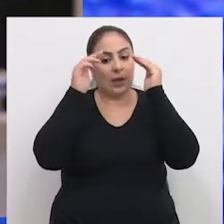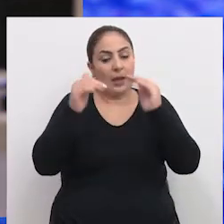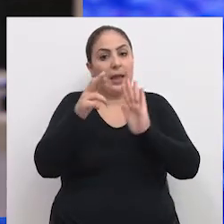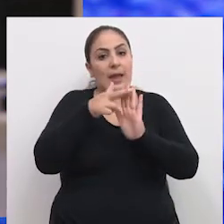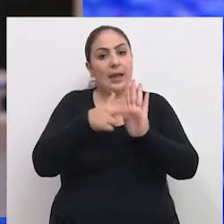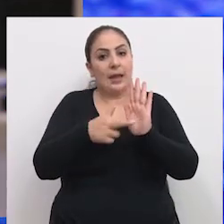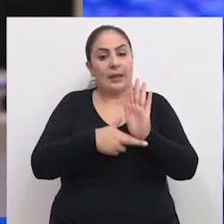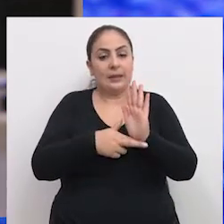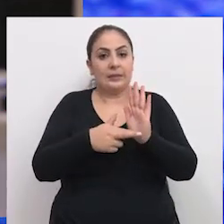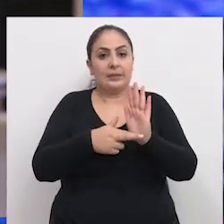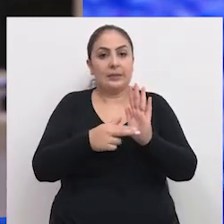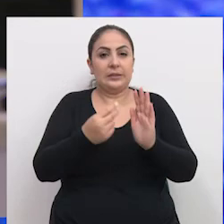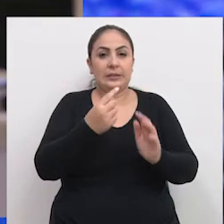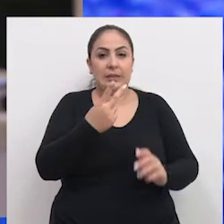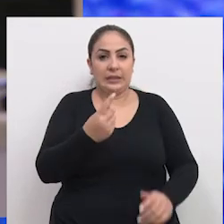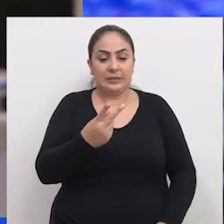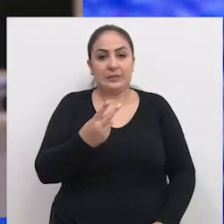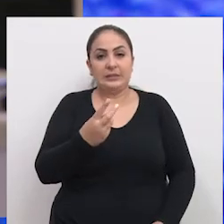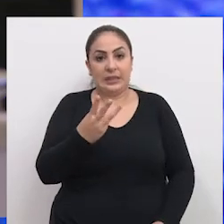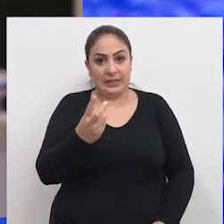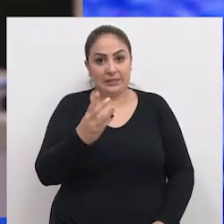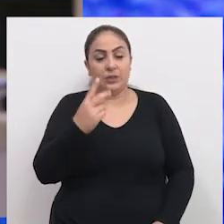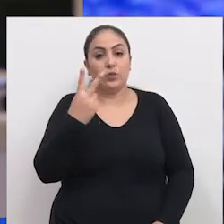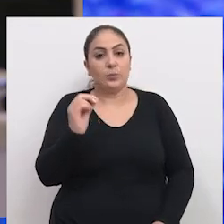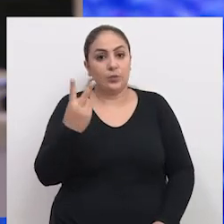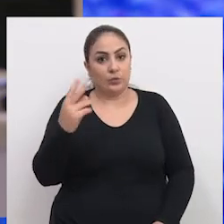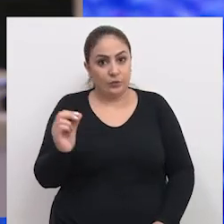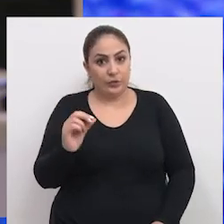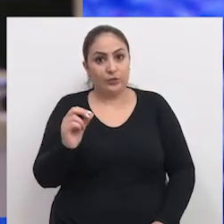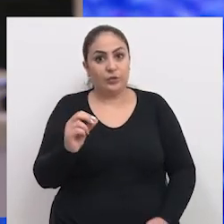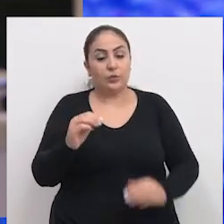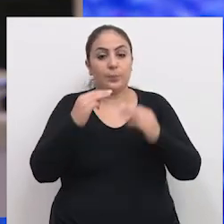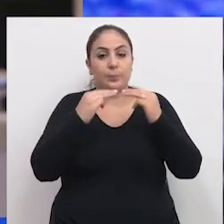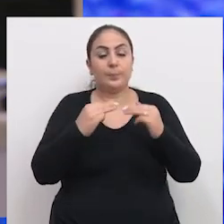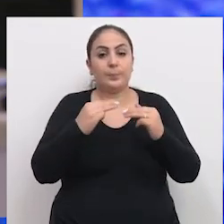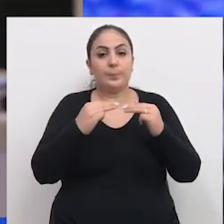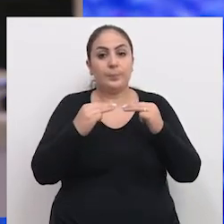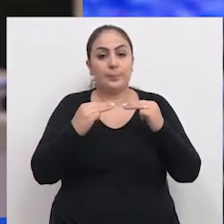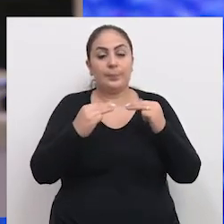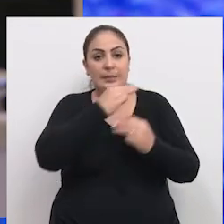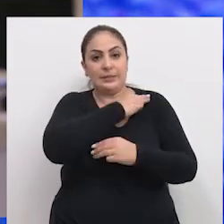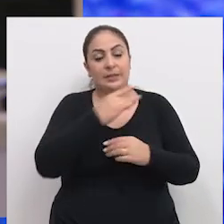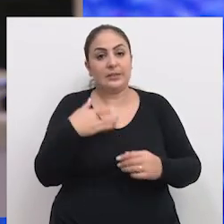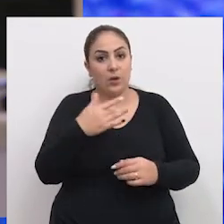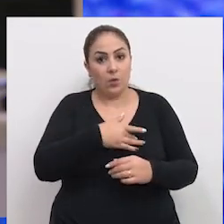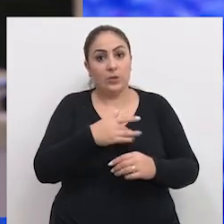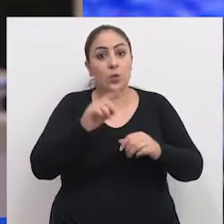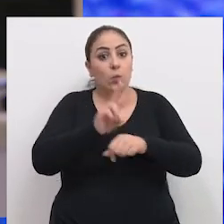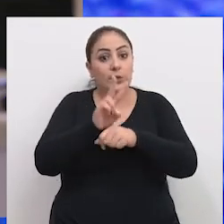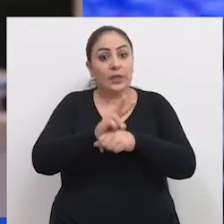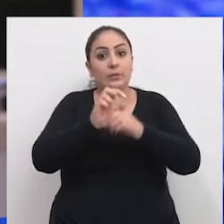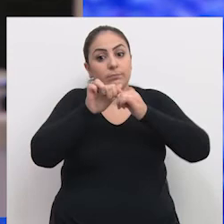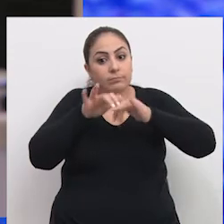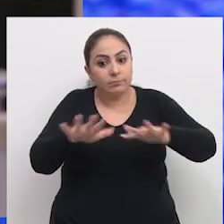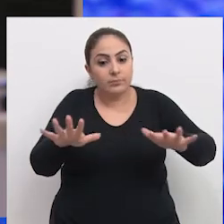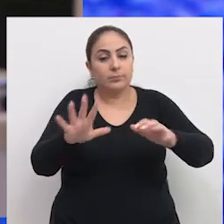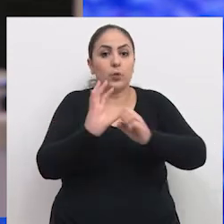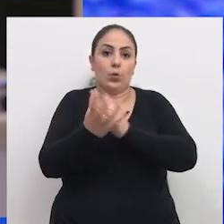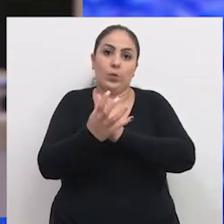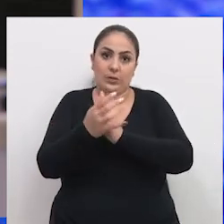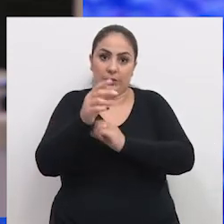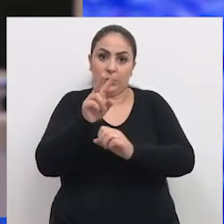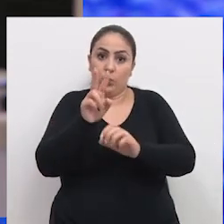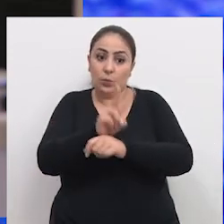norma 13 de 2020 do Ministério da Saúde, com todos os cuidados da prevenção contra a disseminação do vírus,